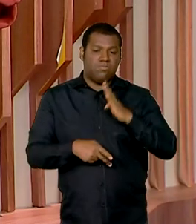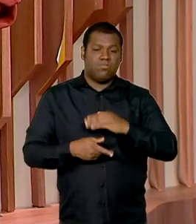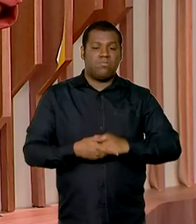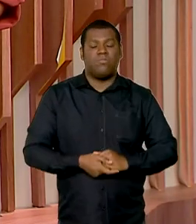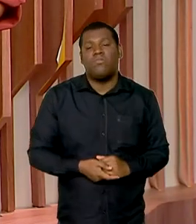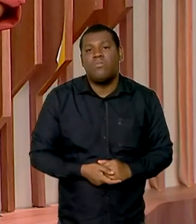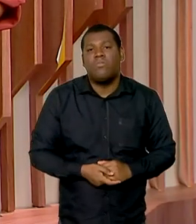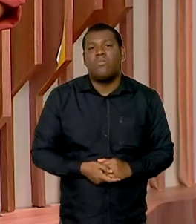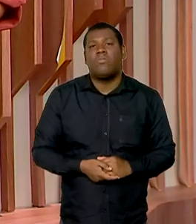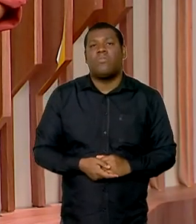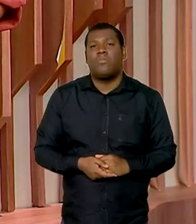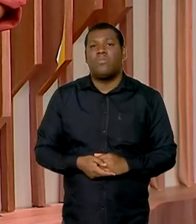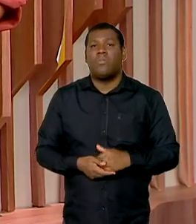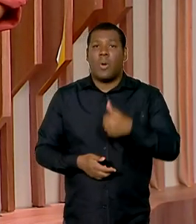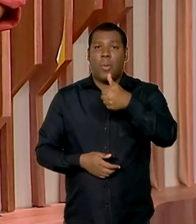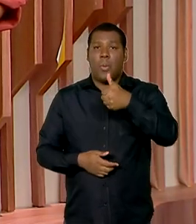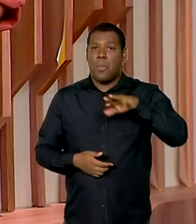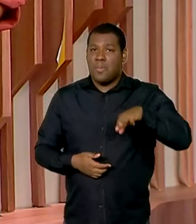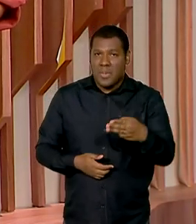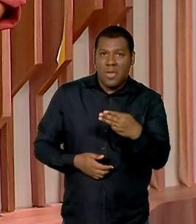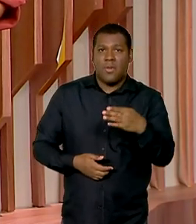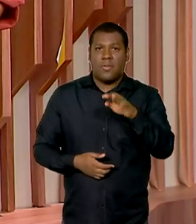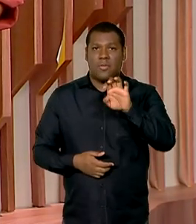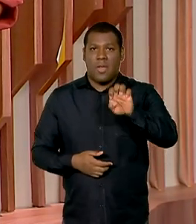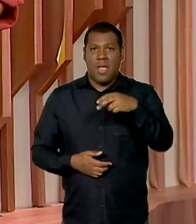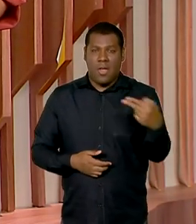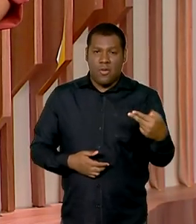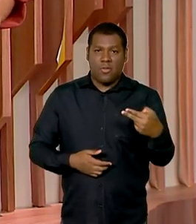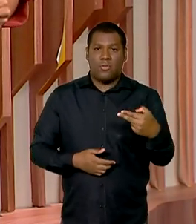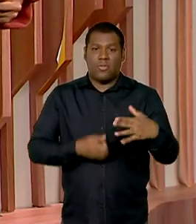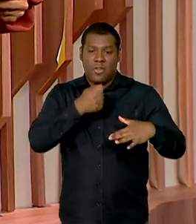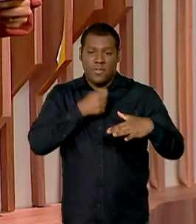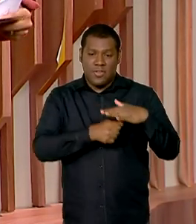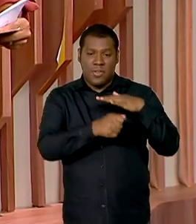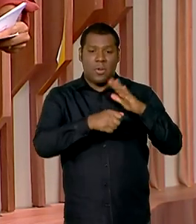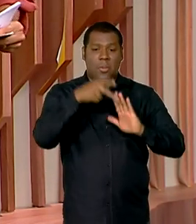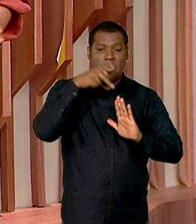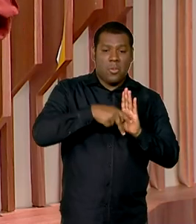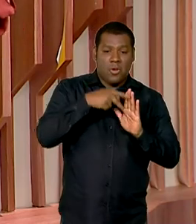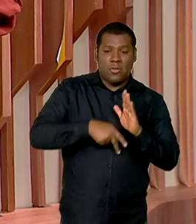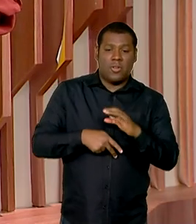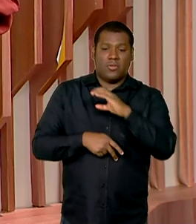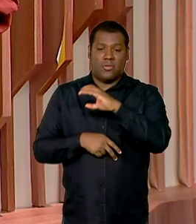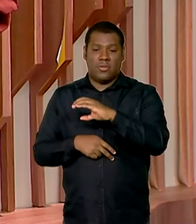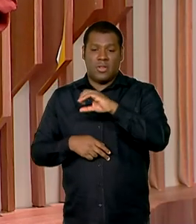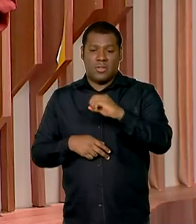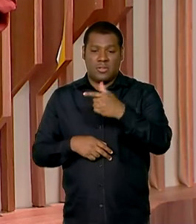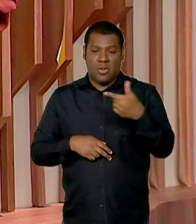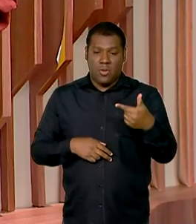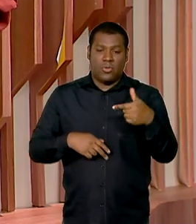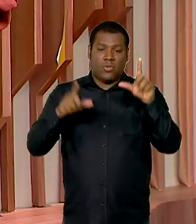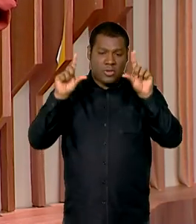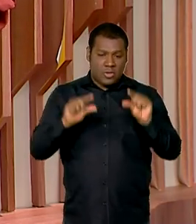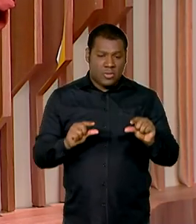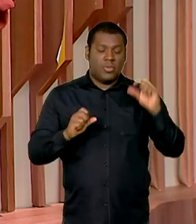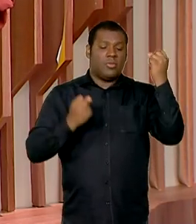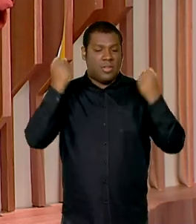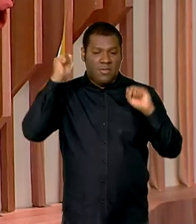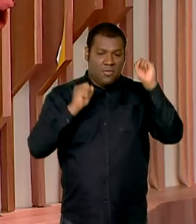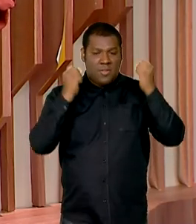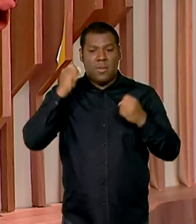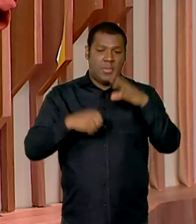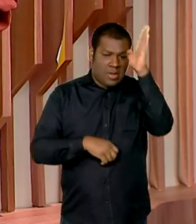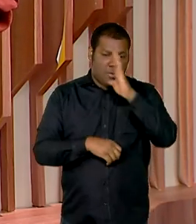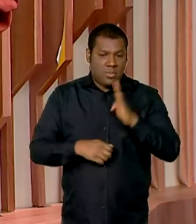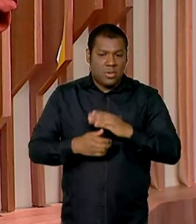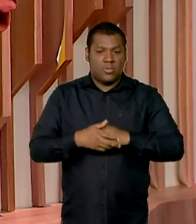Um milhão e meio de euros vão ser investidos em projetos de descarbonização da indústria brasileira. Os valores